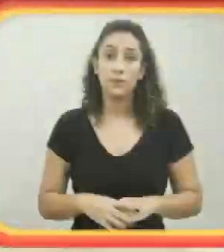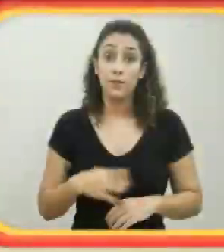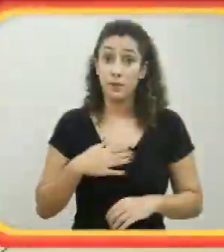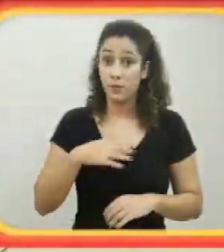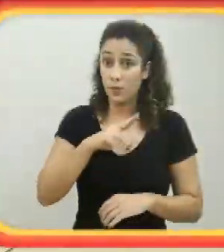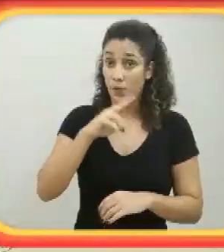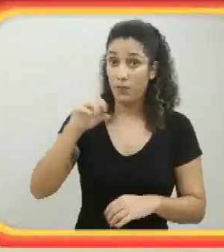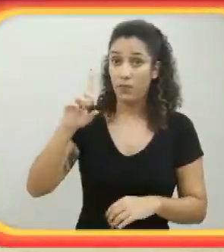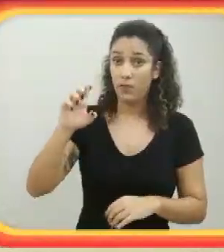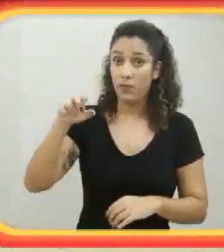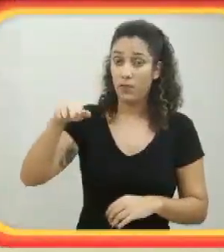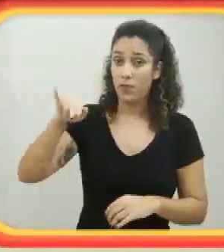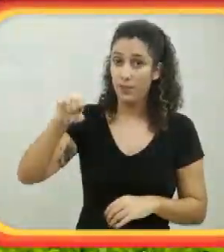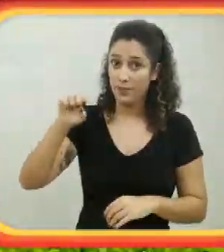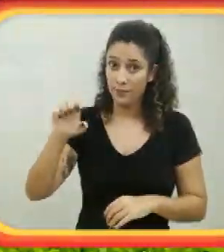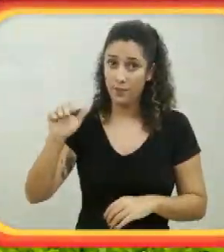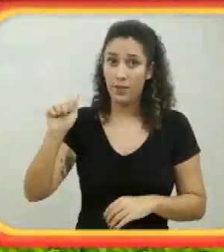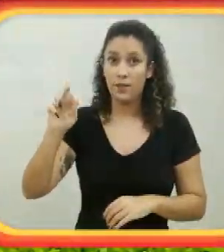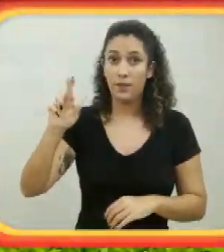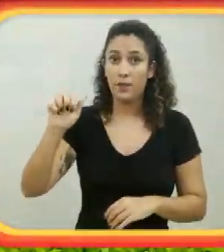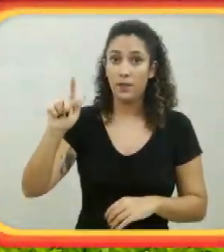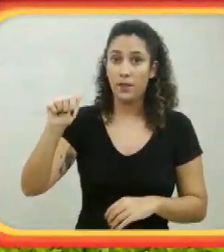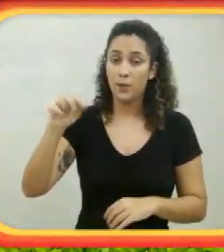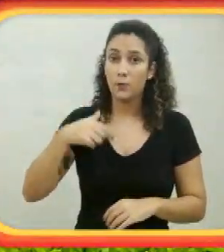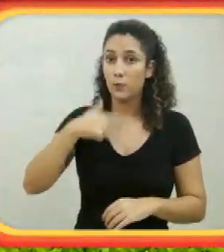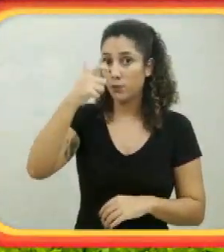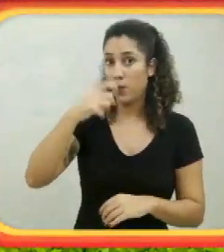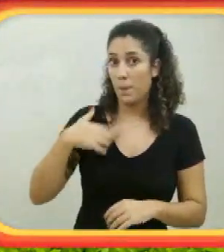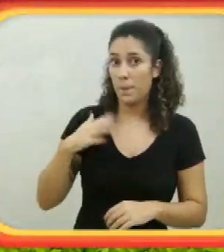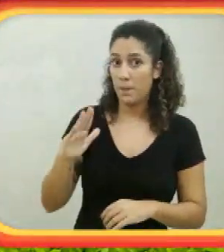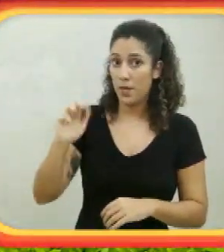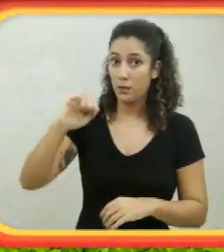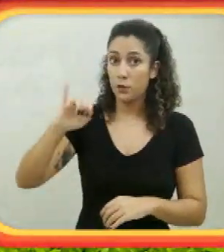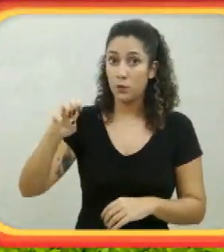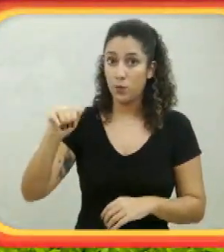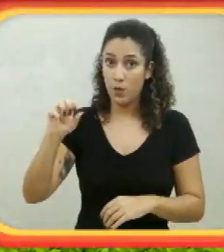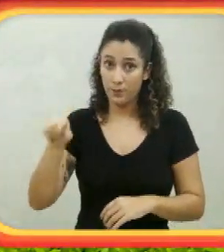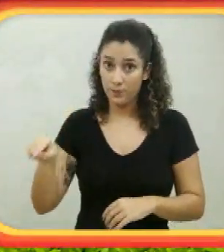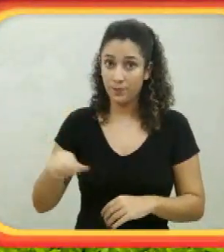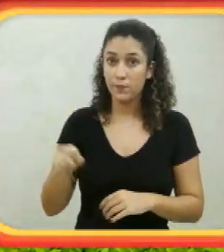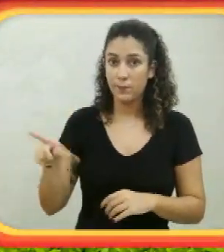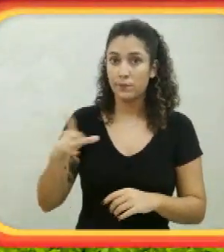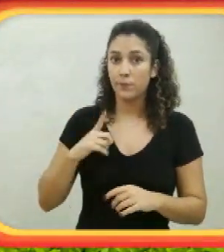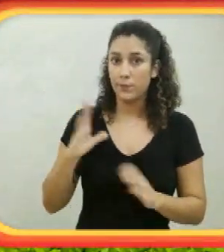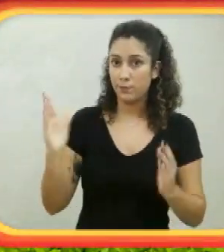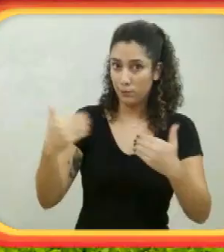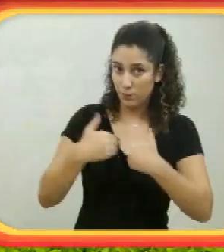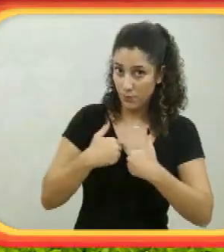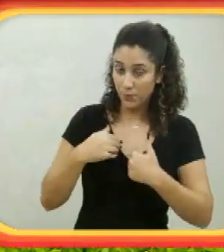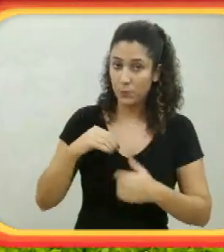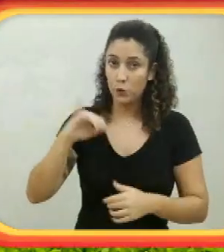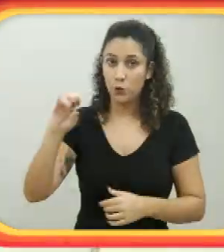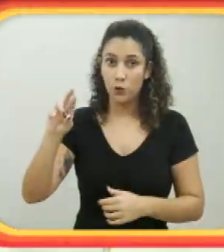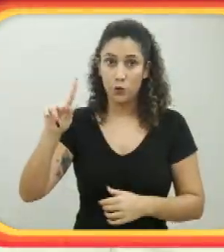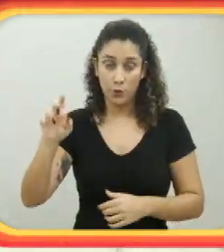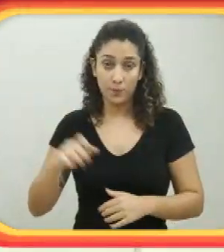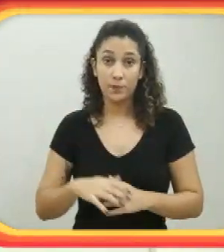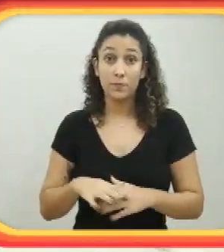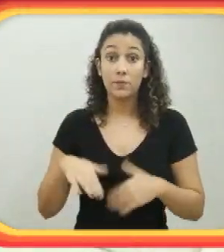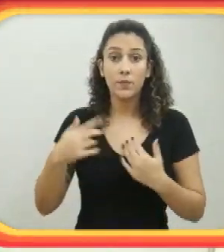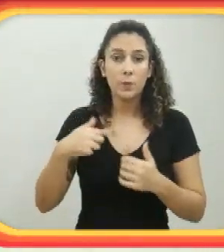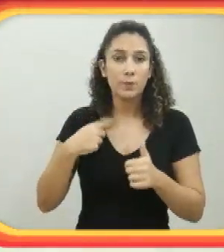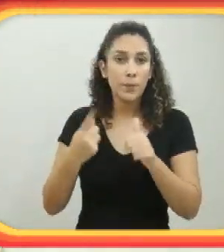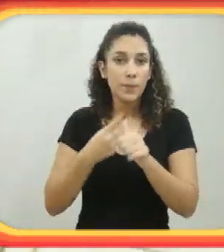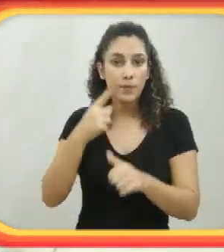Meu nome é Denise Aragão. Eu sou mãe do João Pedro, que foi diagnosticado dentro do espectro autista, e do Jorge. A